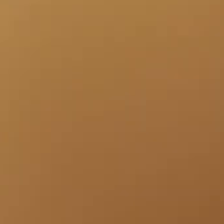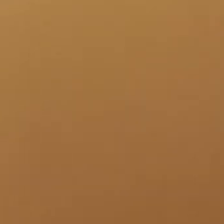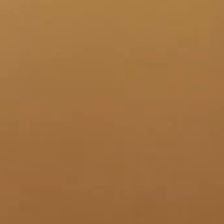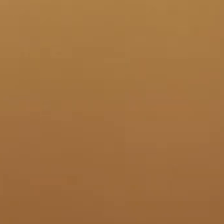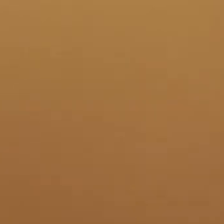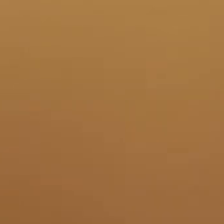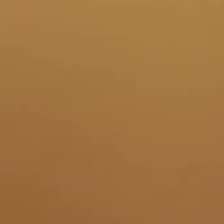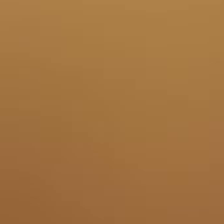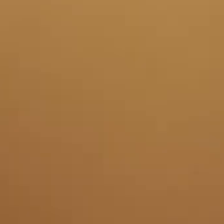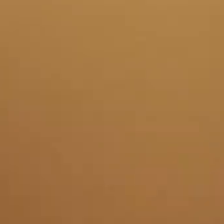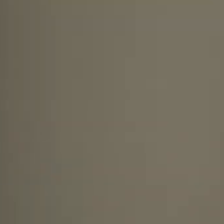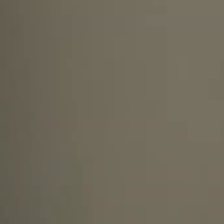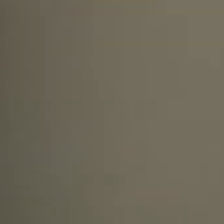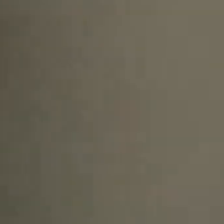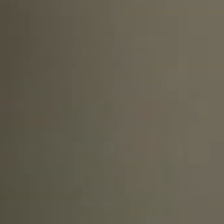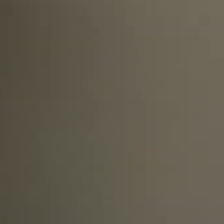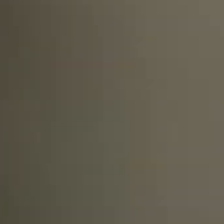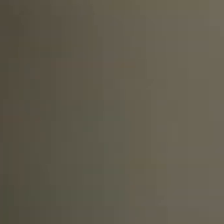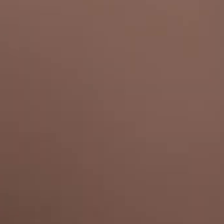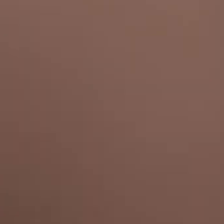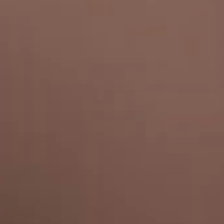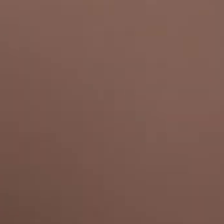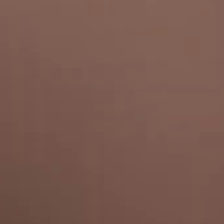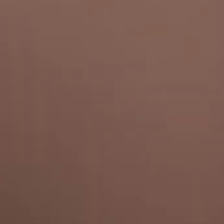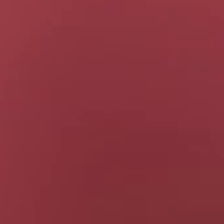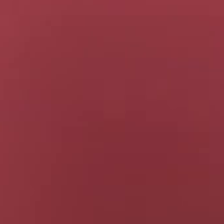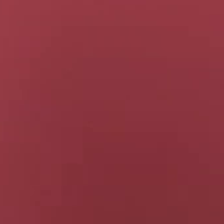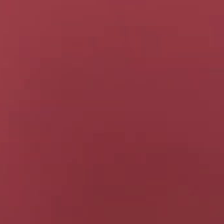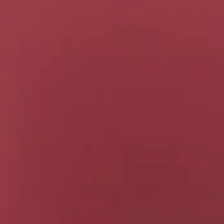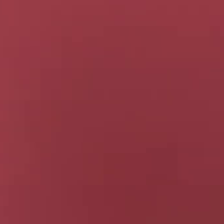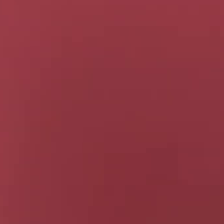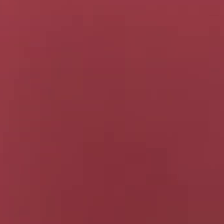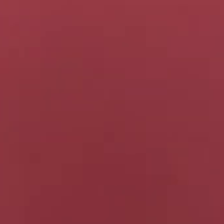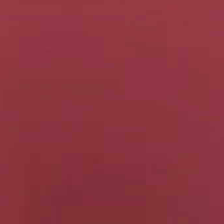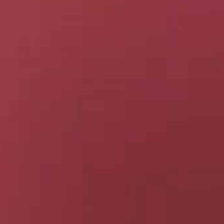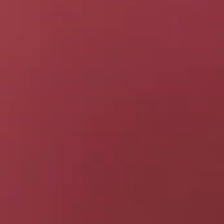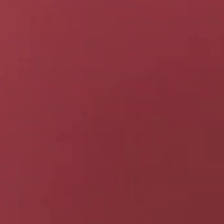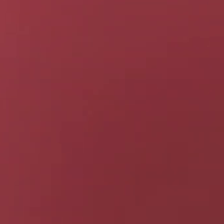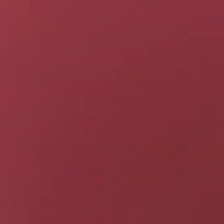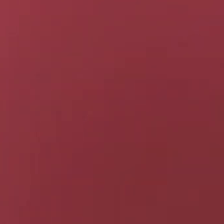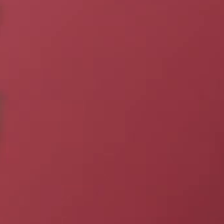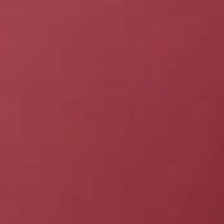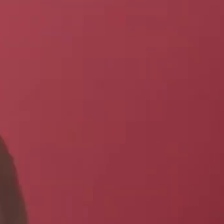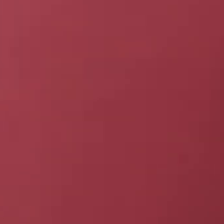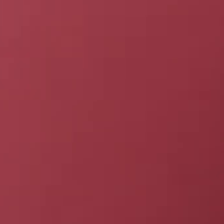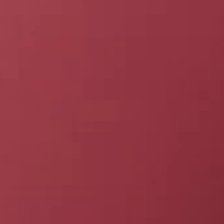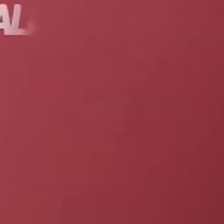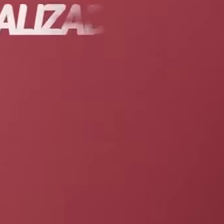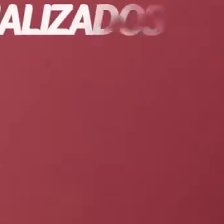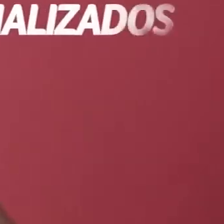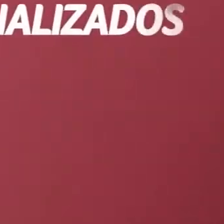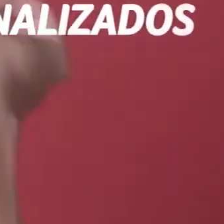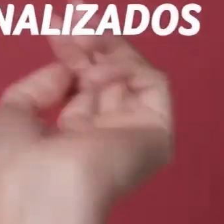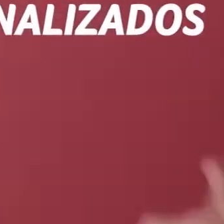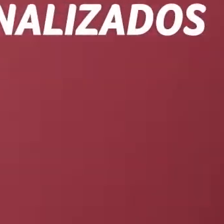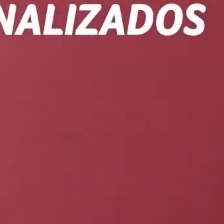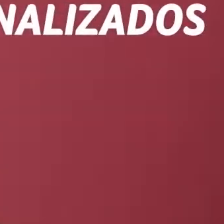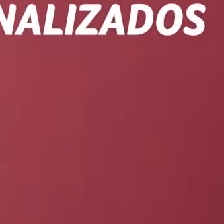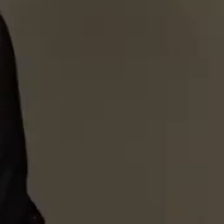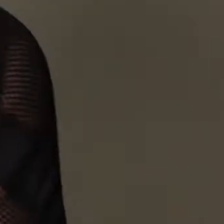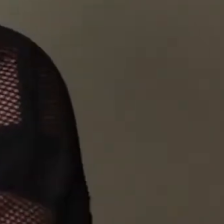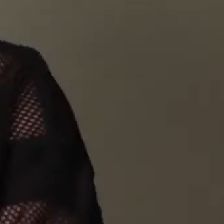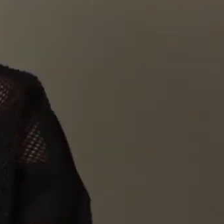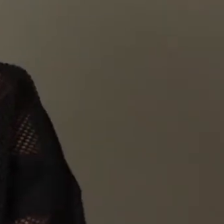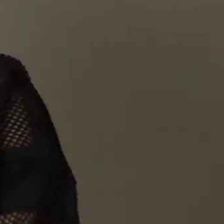O programa Bem Panvel Tem bem mais vantagens Na hora da compra Para você aproveitar Quem faz parte Ganha descontos Bem